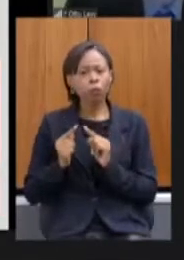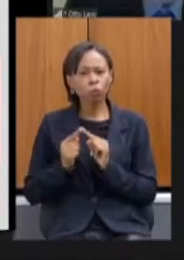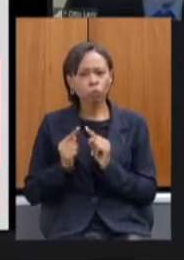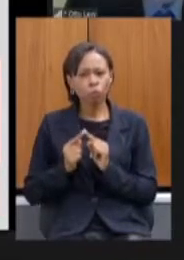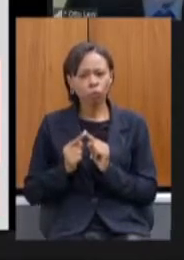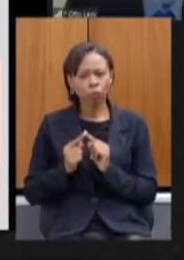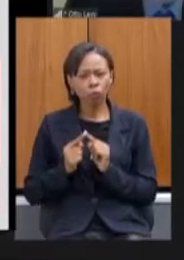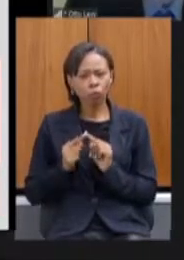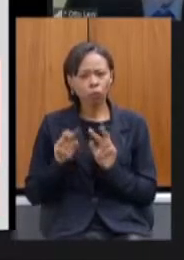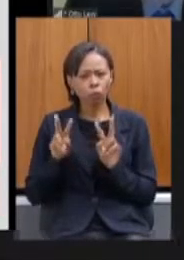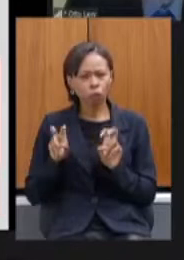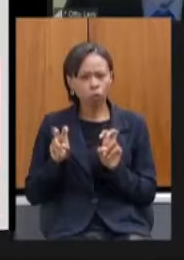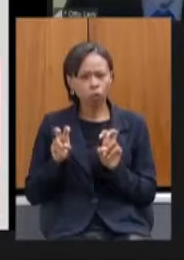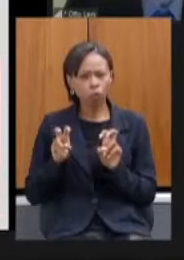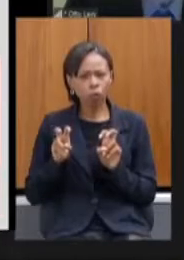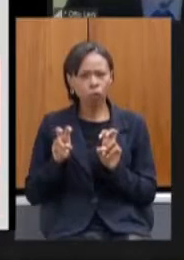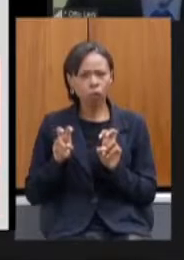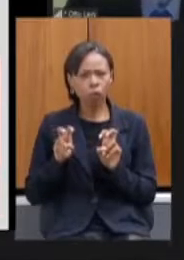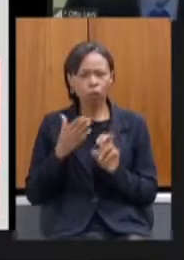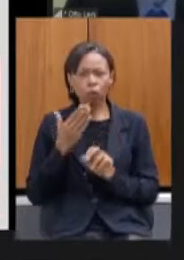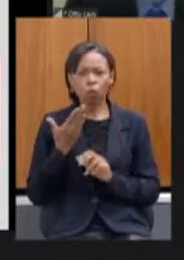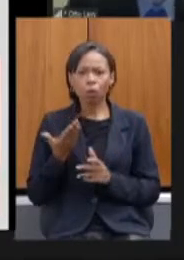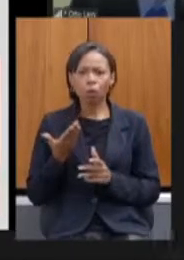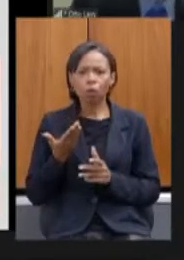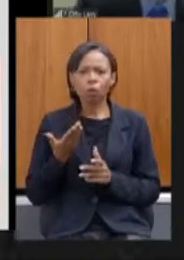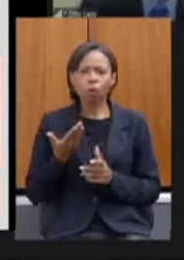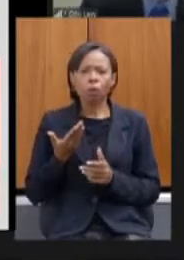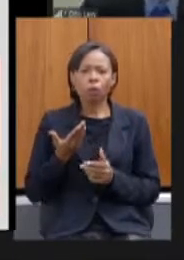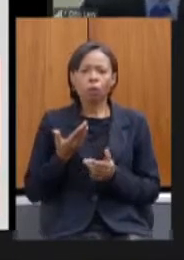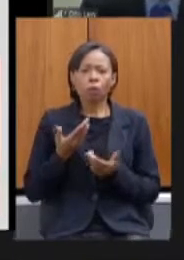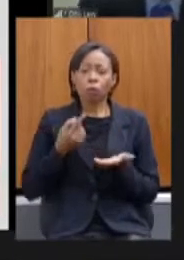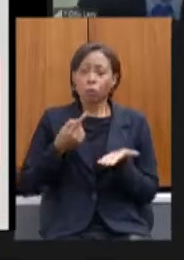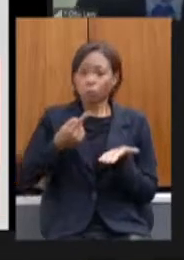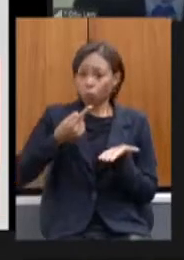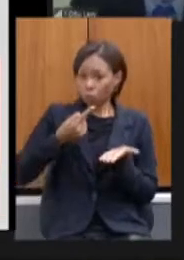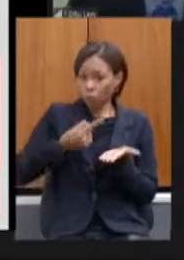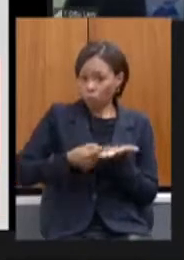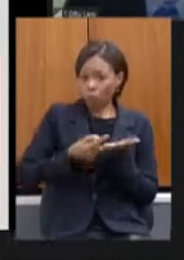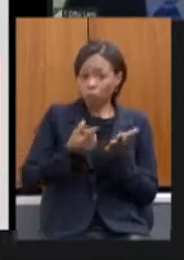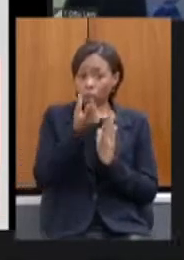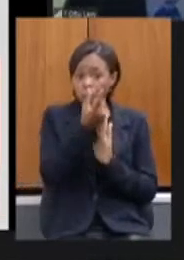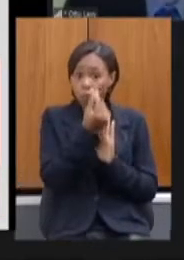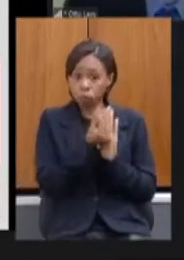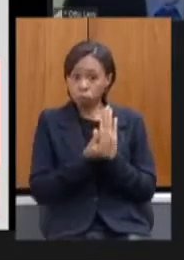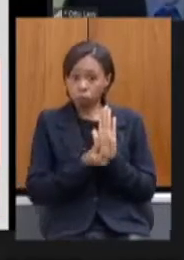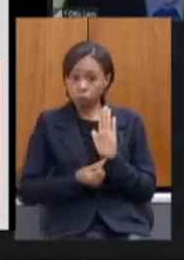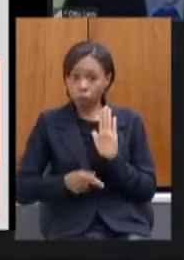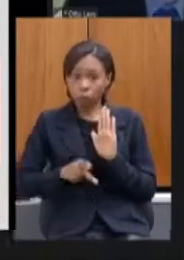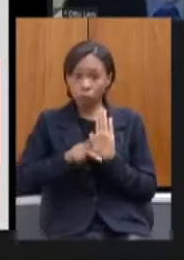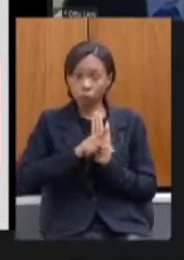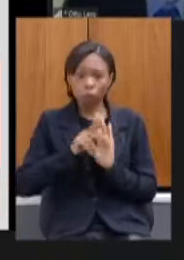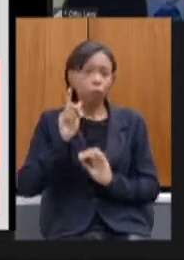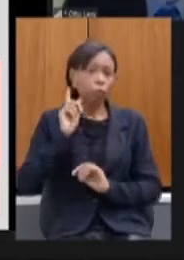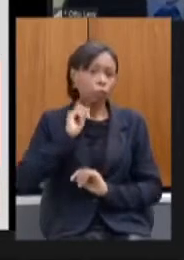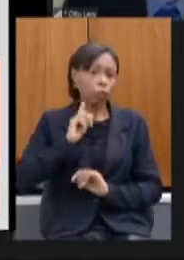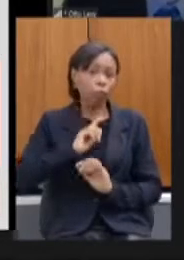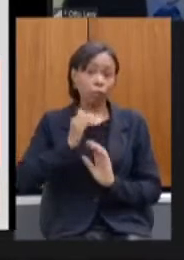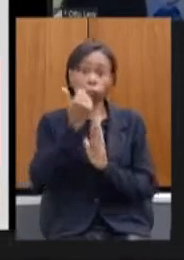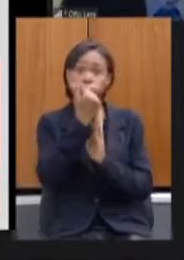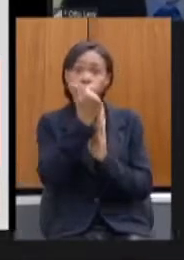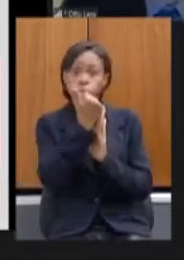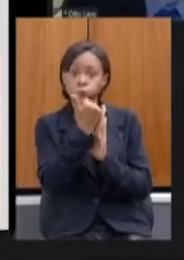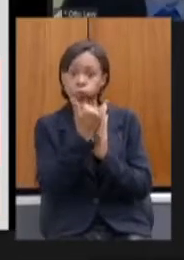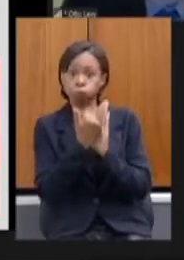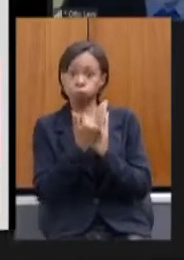ao comprometimento da receita corrente líquida do estado então houve uma queda brutal caímos de